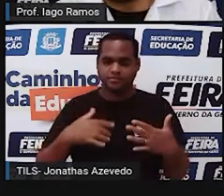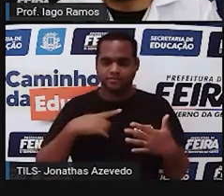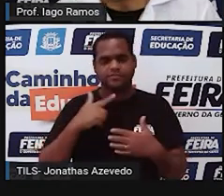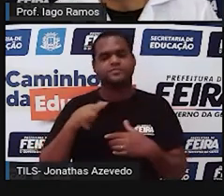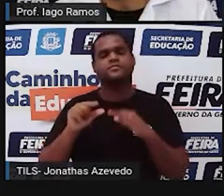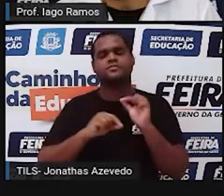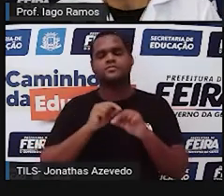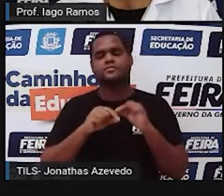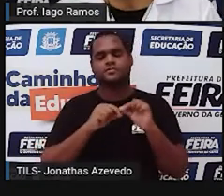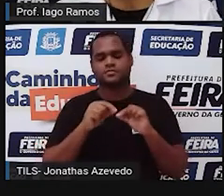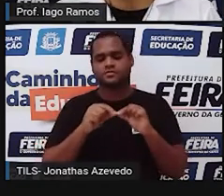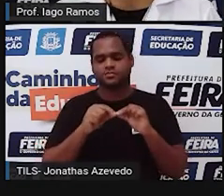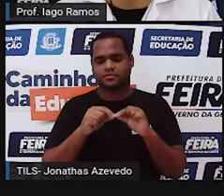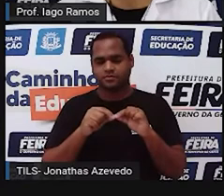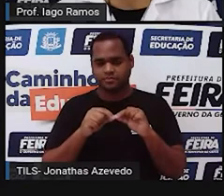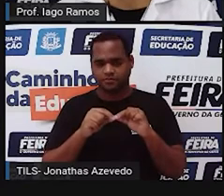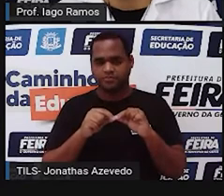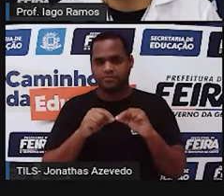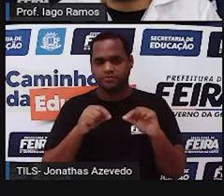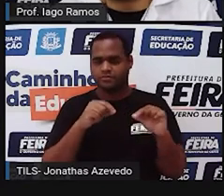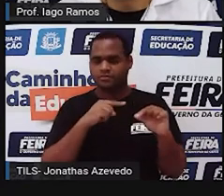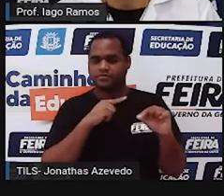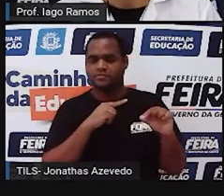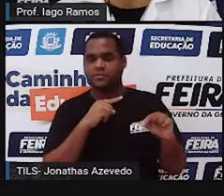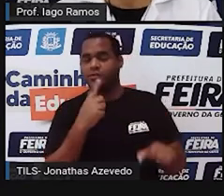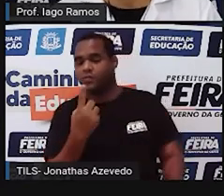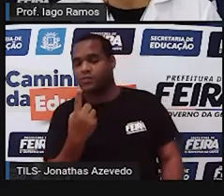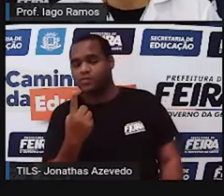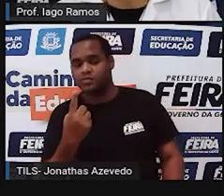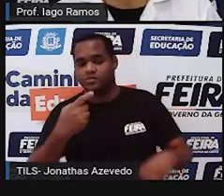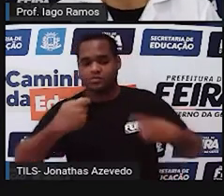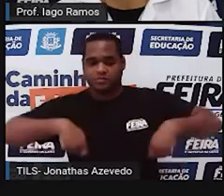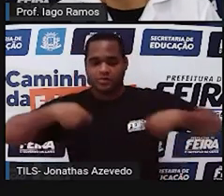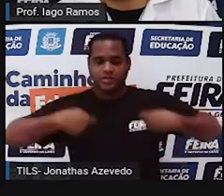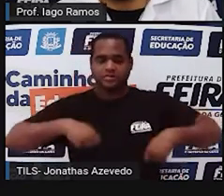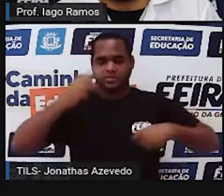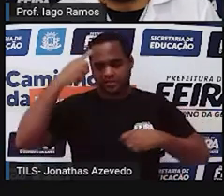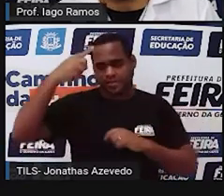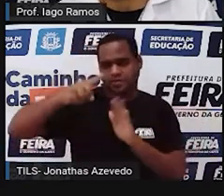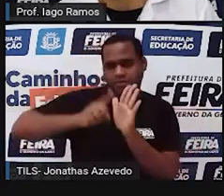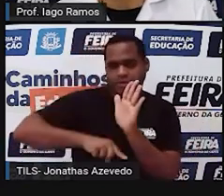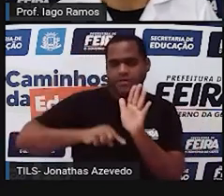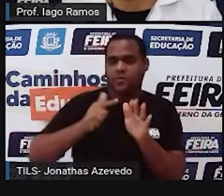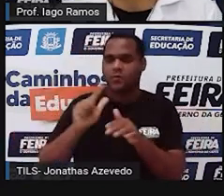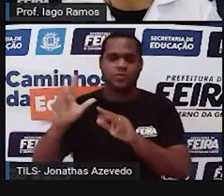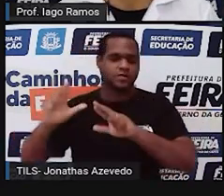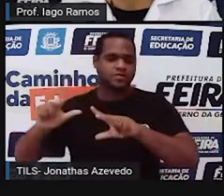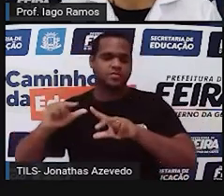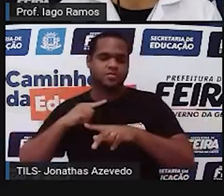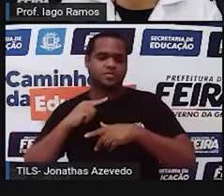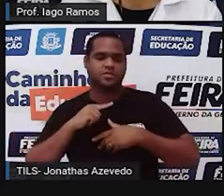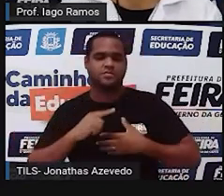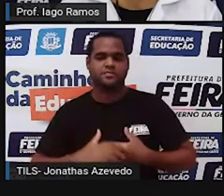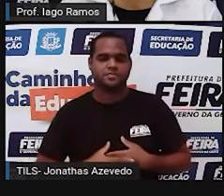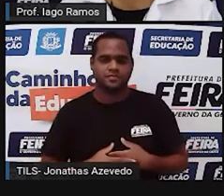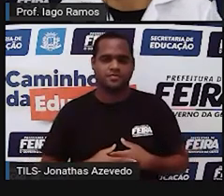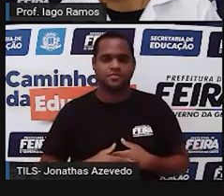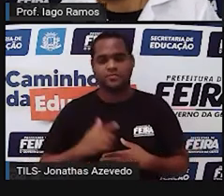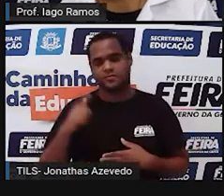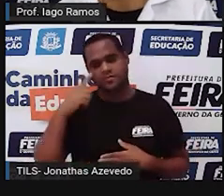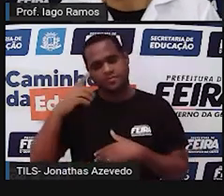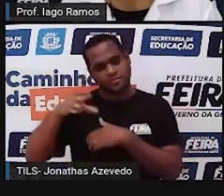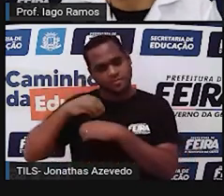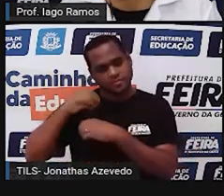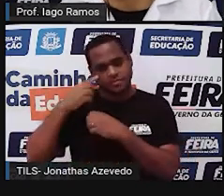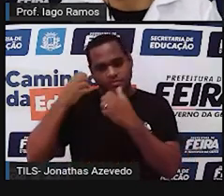Lembra disso? Um lado precisa ser menor que a subtração dos outros dois. E na subtração dos outros dois, você pega o